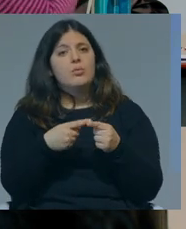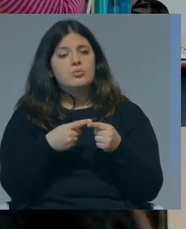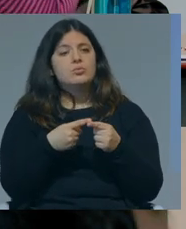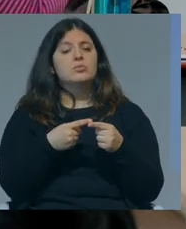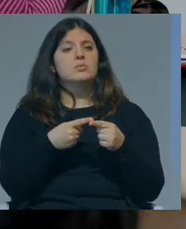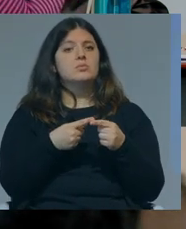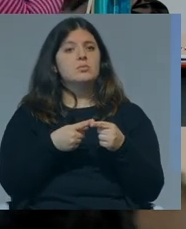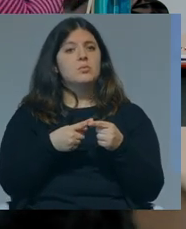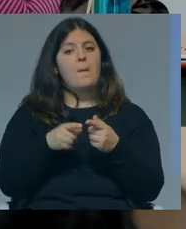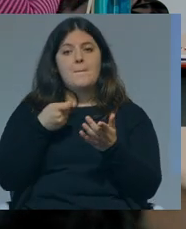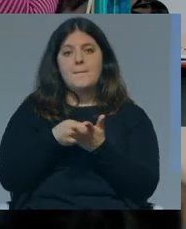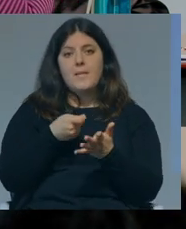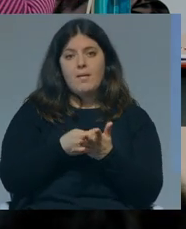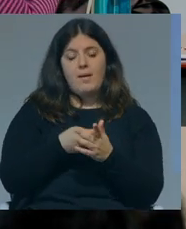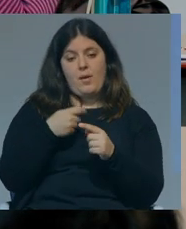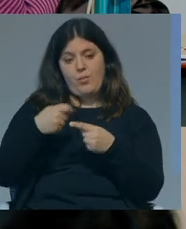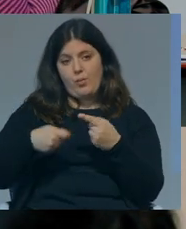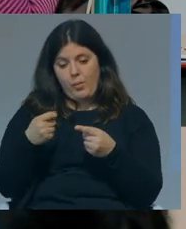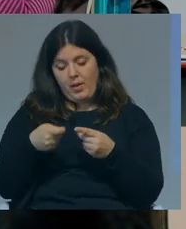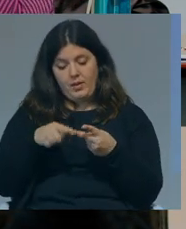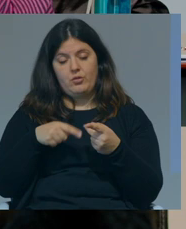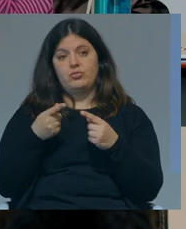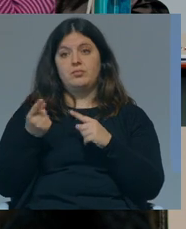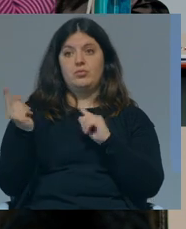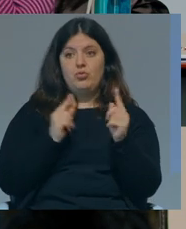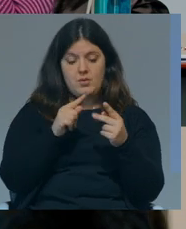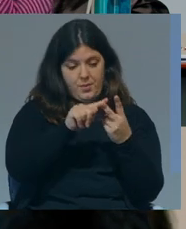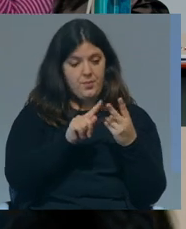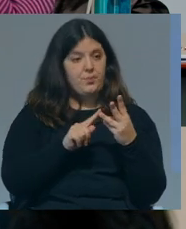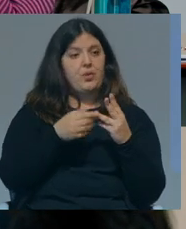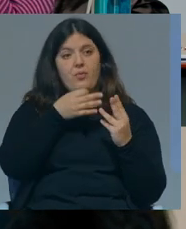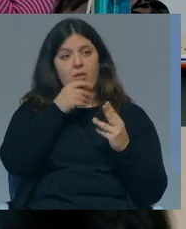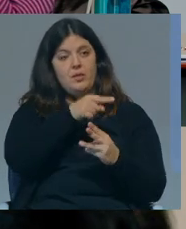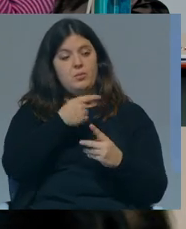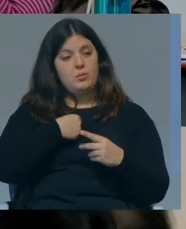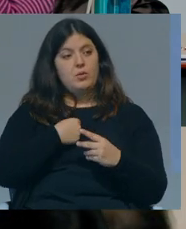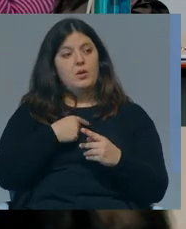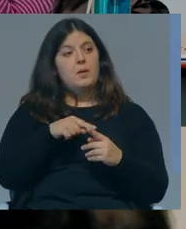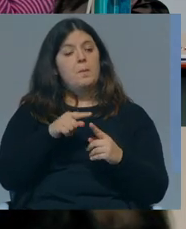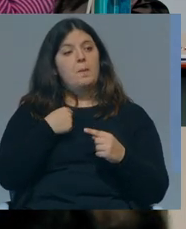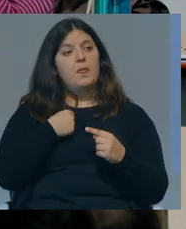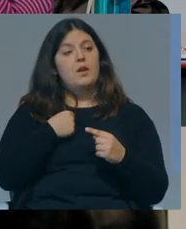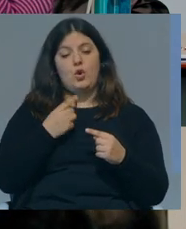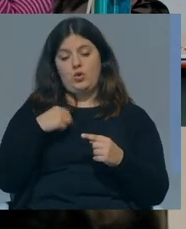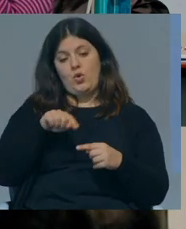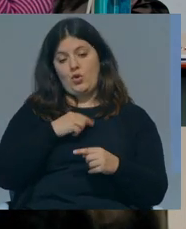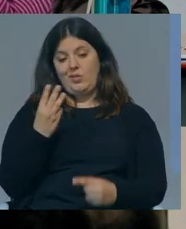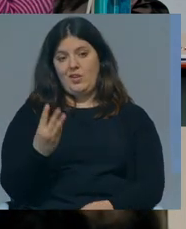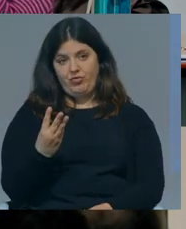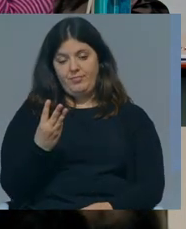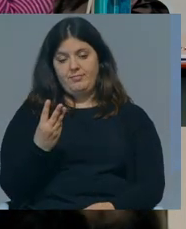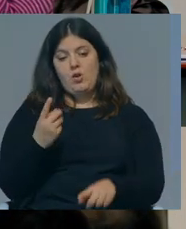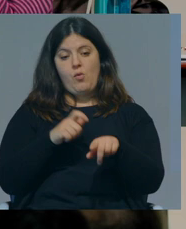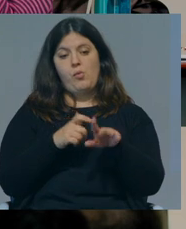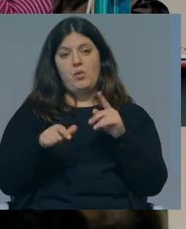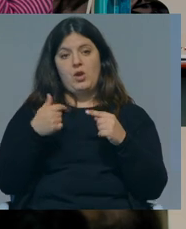sustentar os filhos, pagar as propinas, a deslocação, e eu falo disto porque eu sou, eu tenho três irmãs, somos três, e houve uma